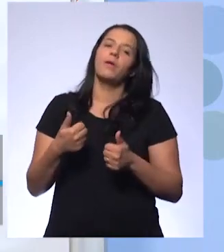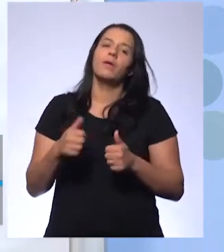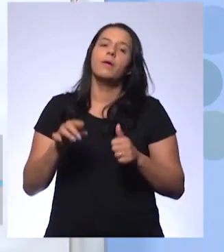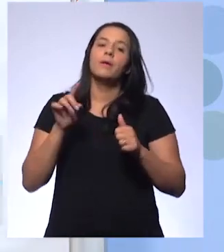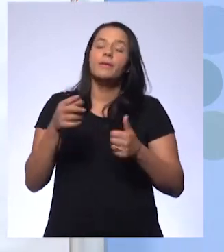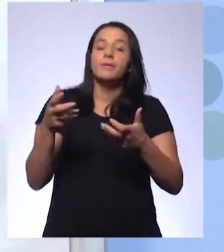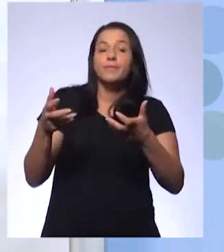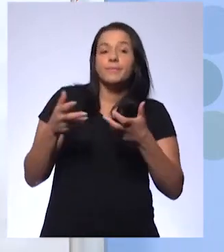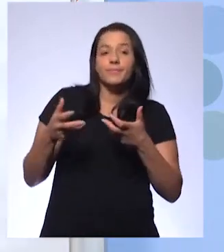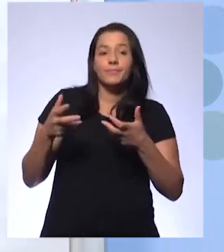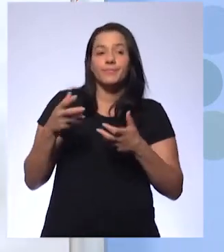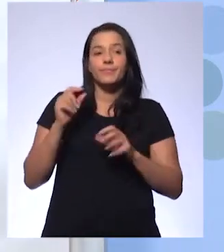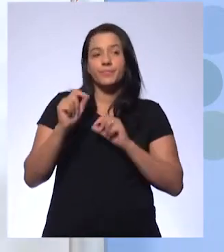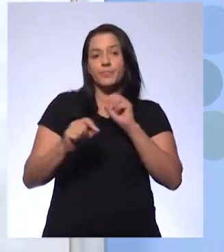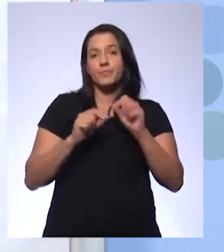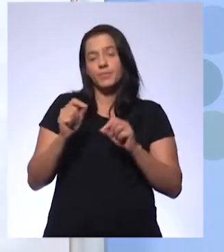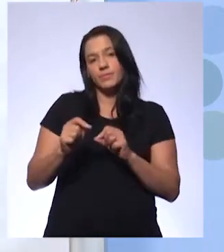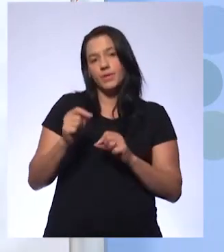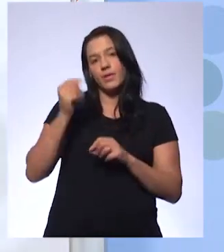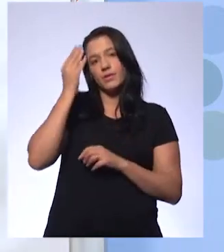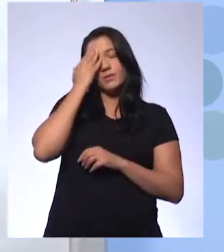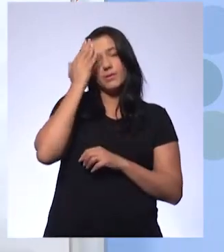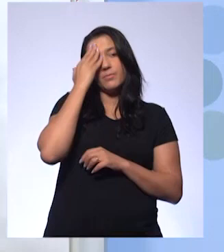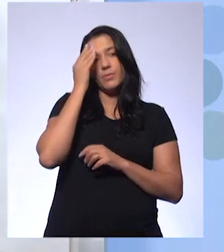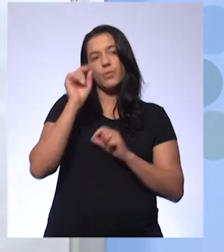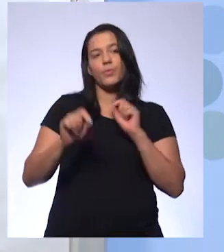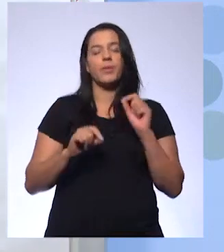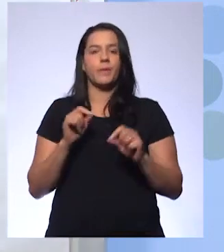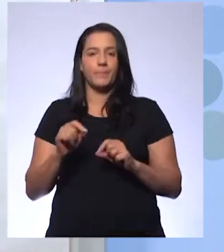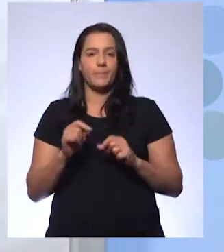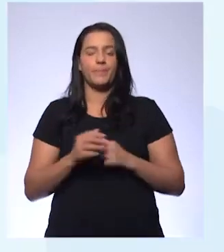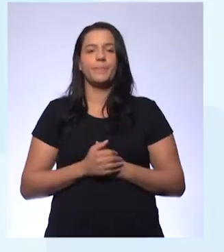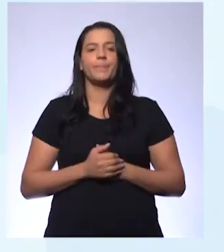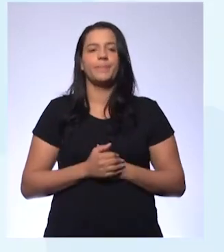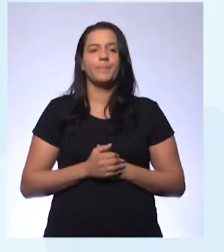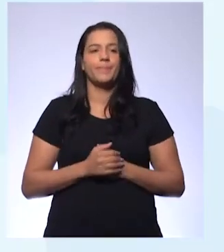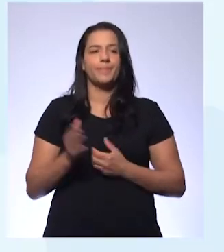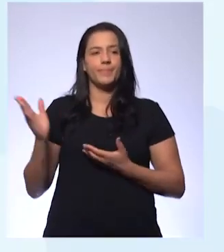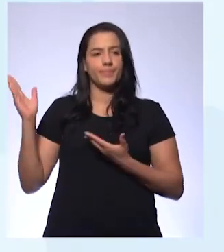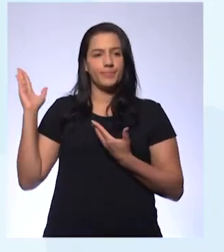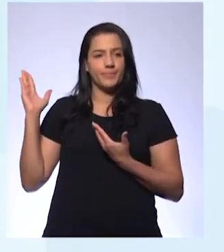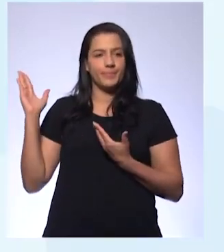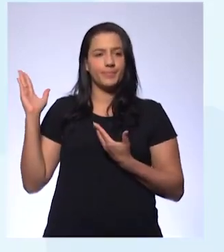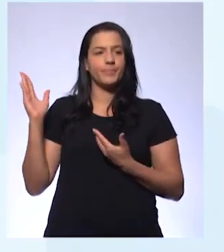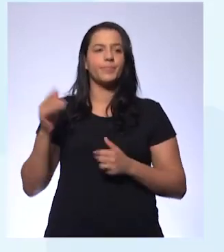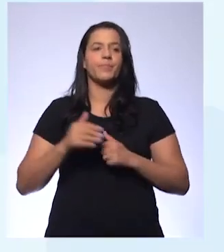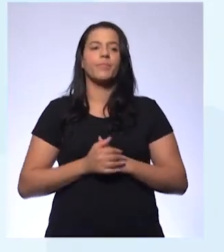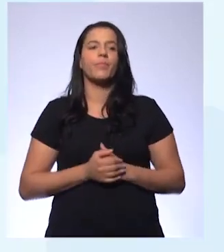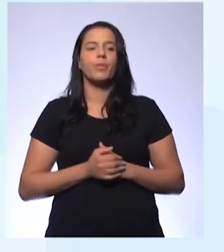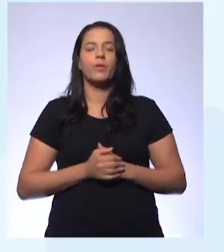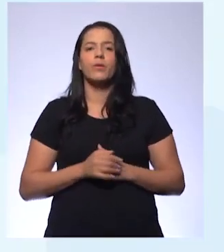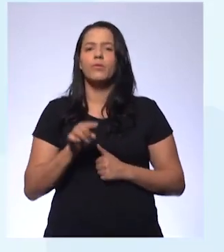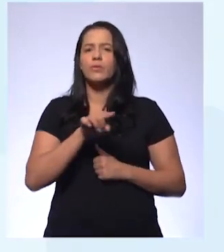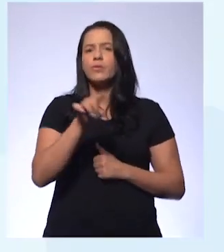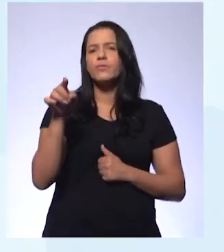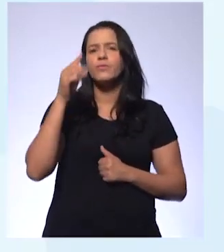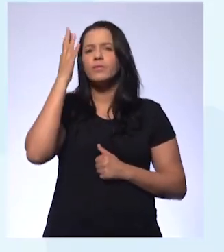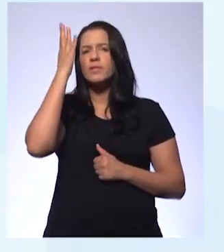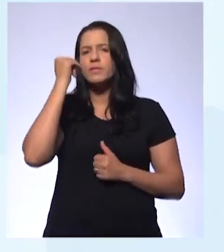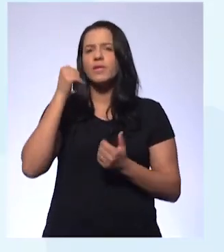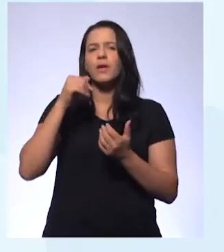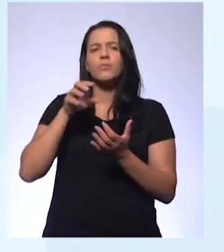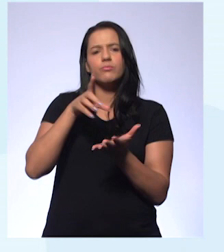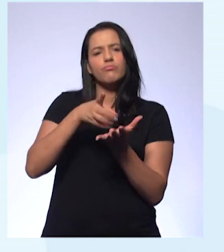que você sabe. Eu não sei se você sabe o eu sei e eu também não sei. Então, vamos lá. Coloca para mim aí, por favor. O que você sabe sobre os